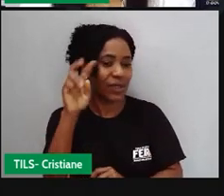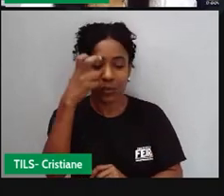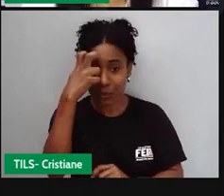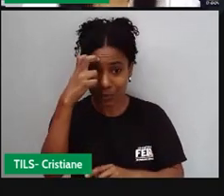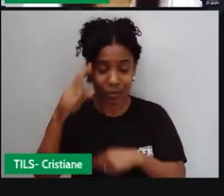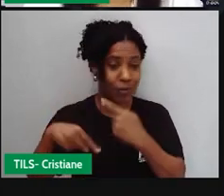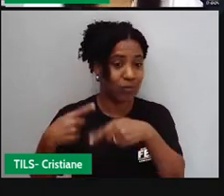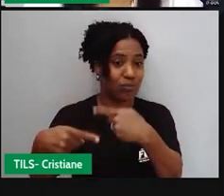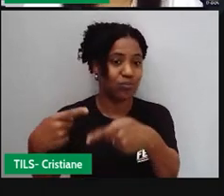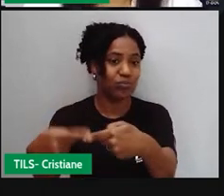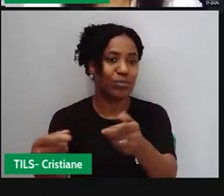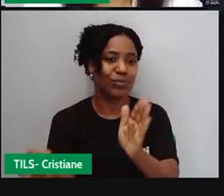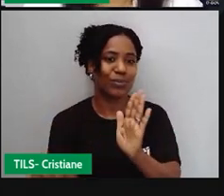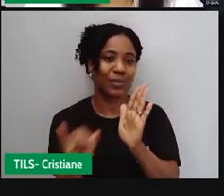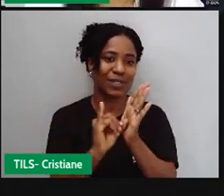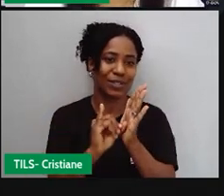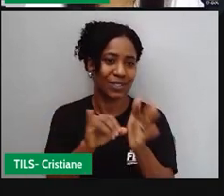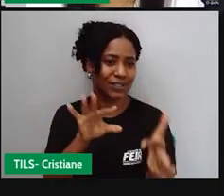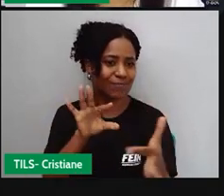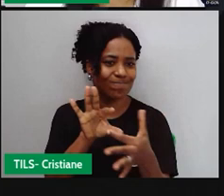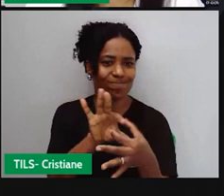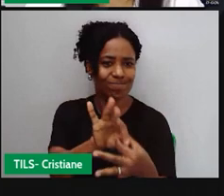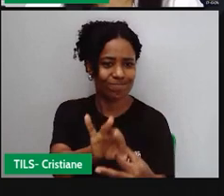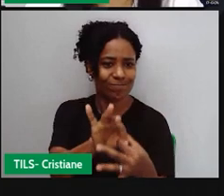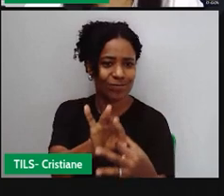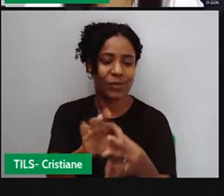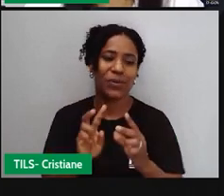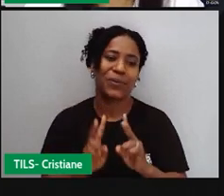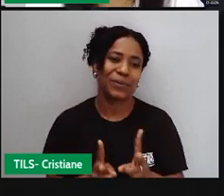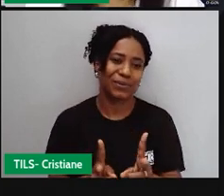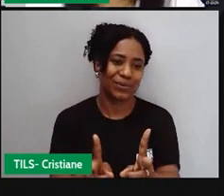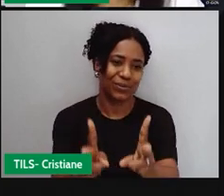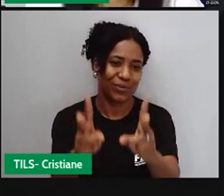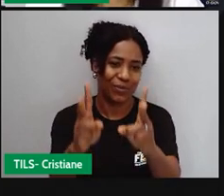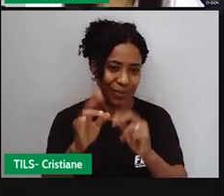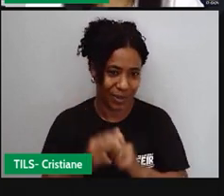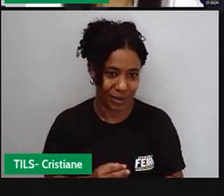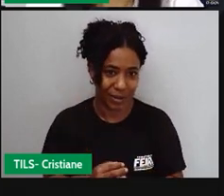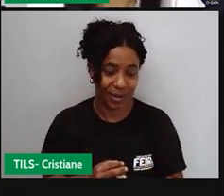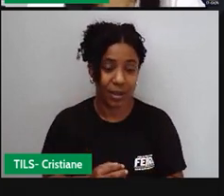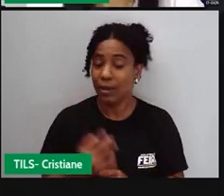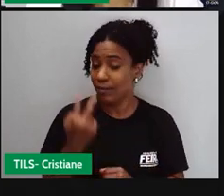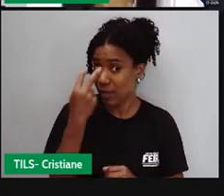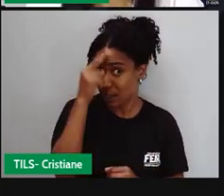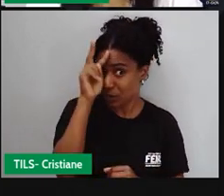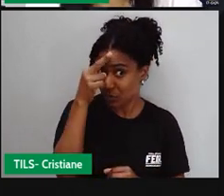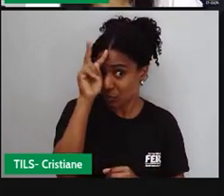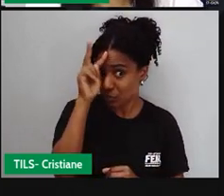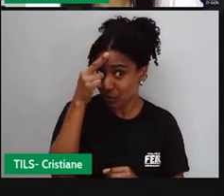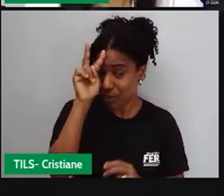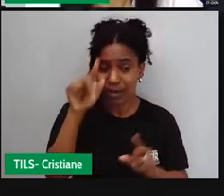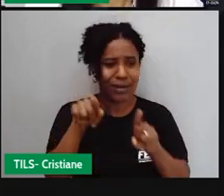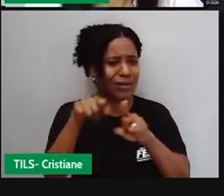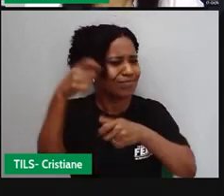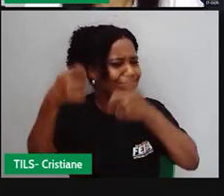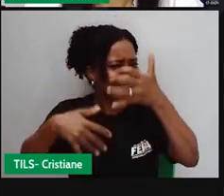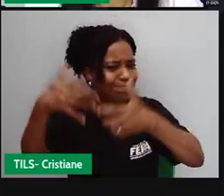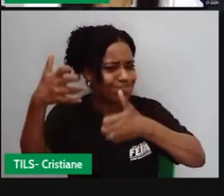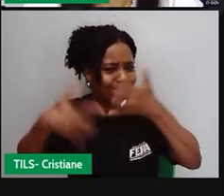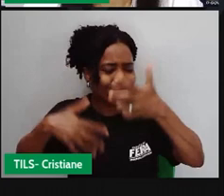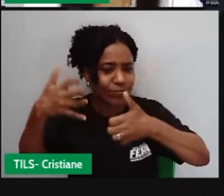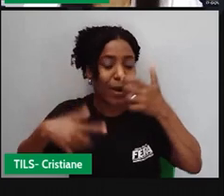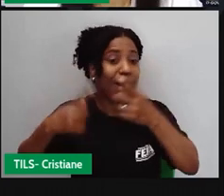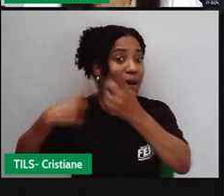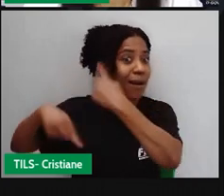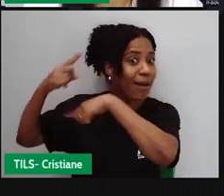do tempo essa comunidade seja conservada para contar a história e também para valorizar a história